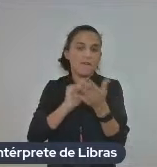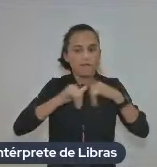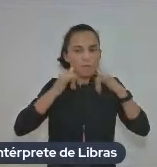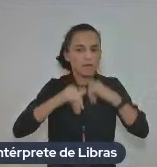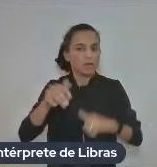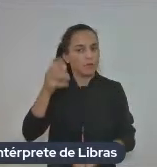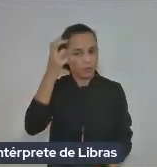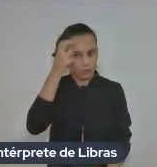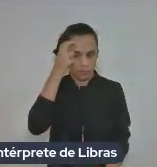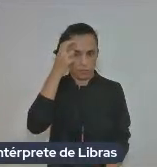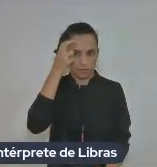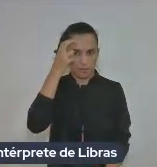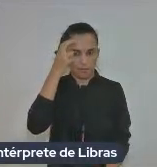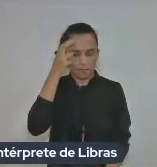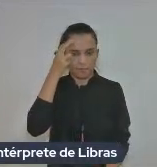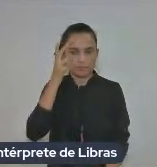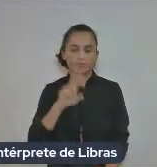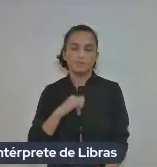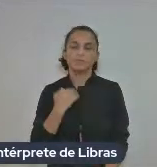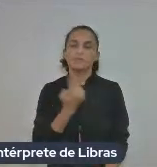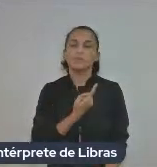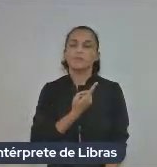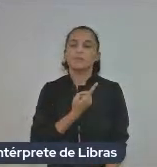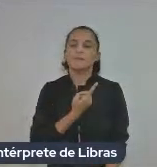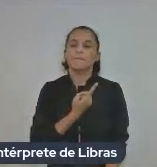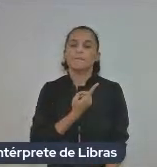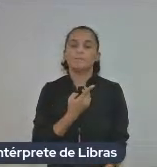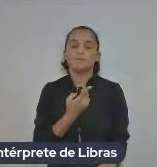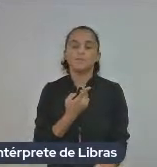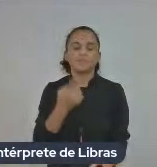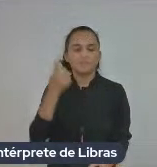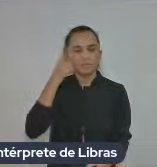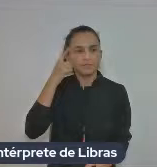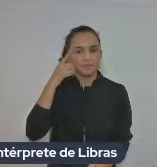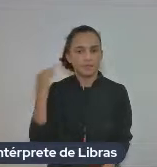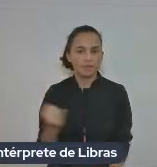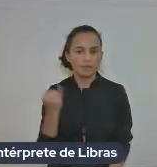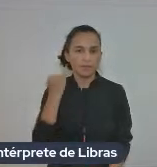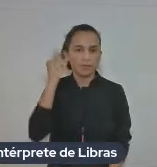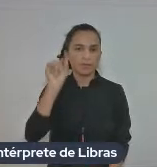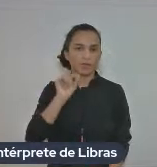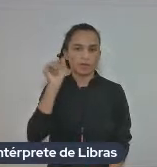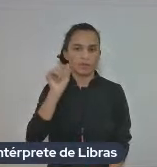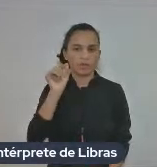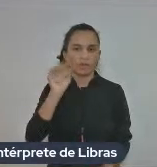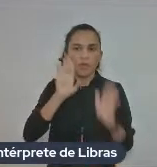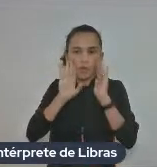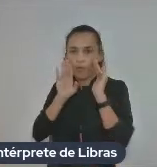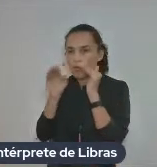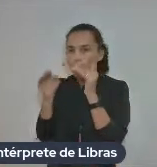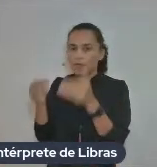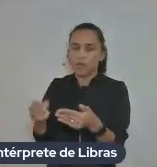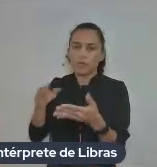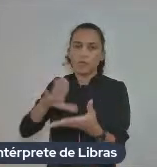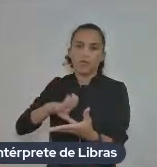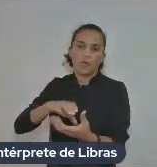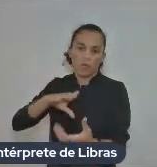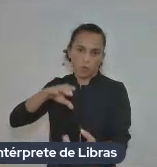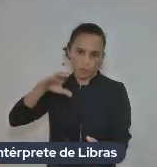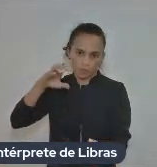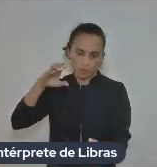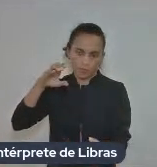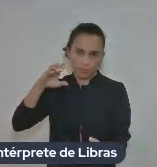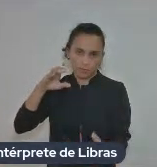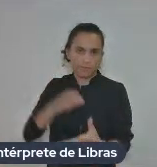nós achamos essencial utilizar uma abordagem direcionada por corpus o que isso quer dizer